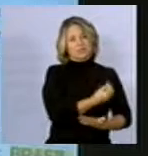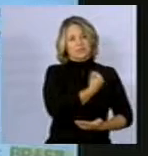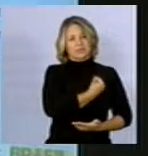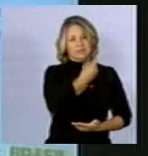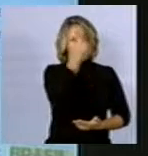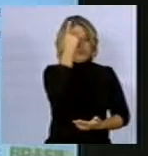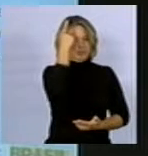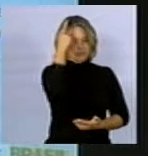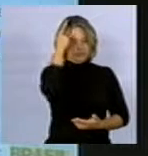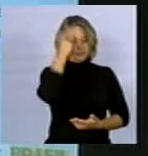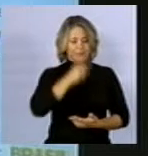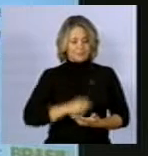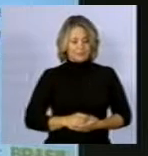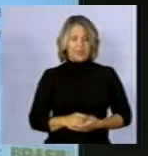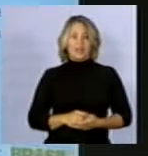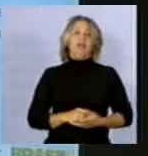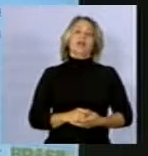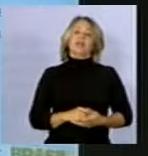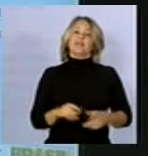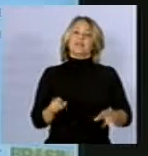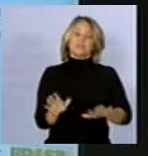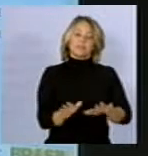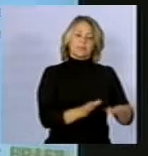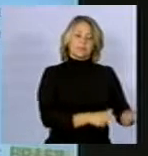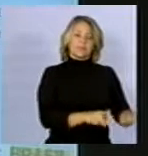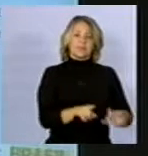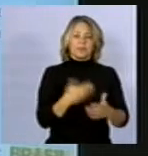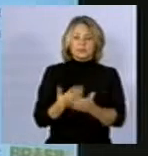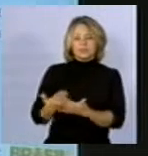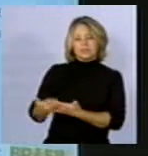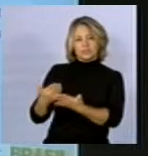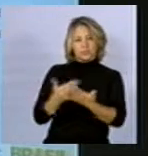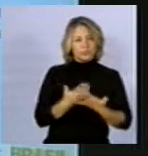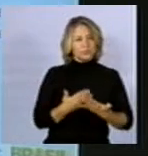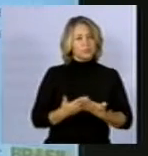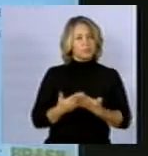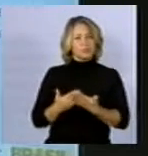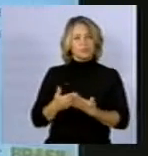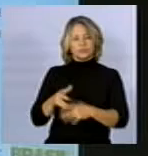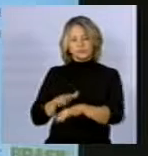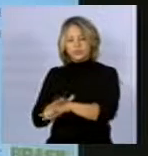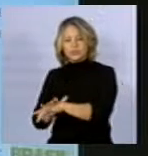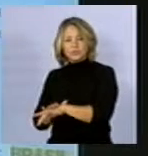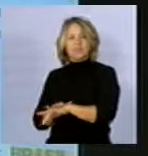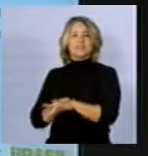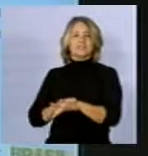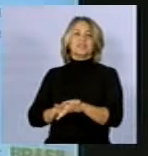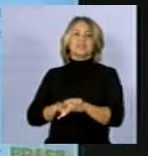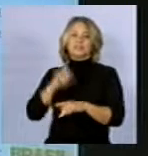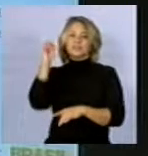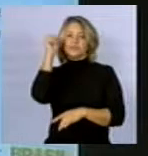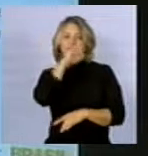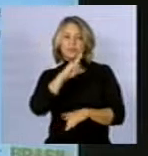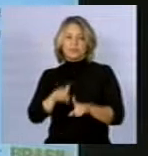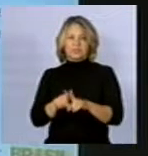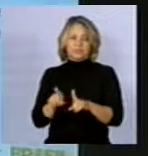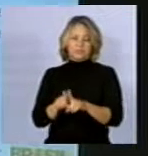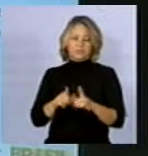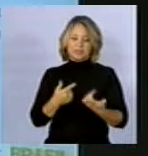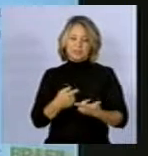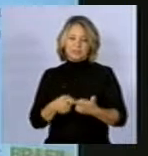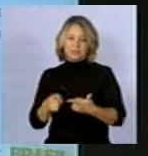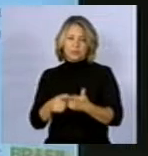Bem, os fatores inerentes aos estudos epidemiológicos dificultam o estabelecimento de uma associação causal inequívoca